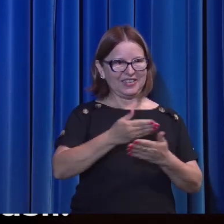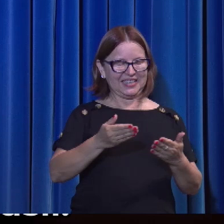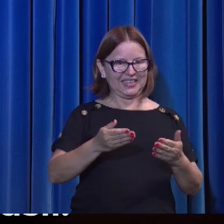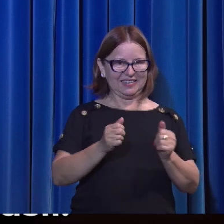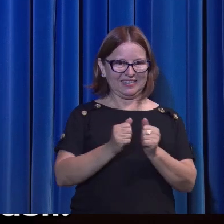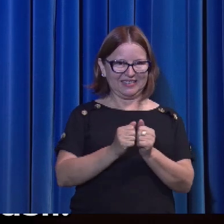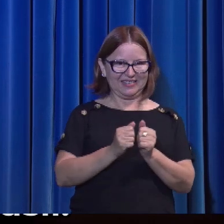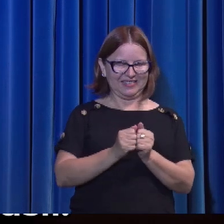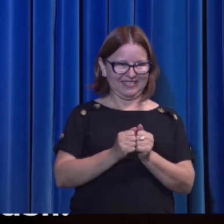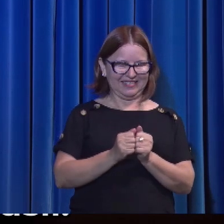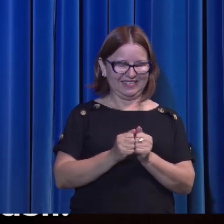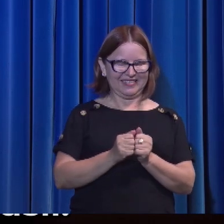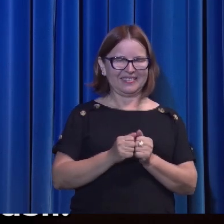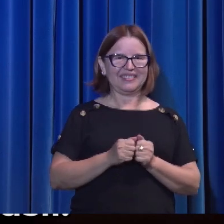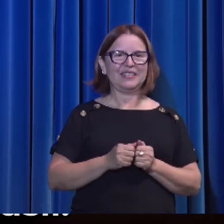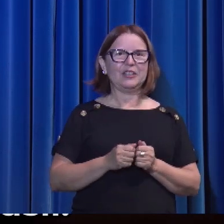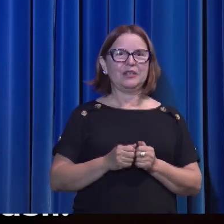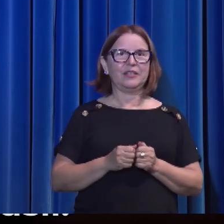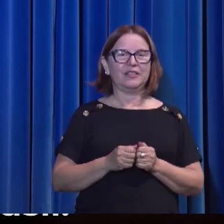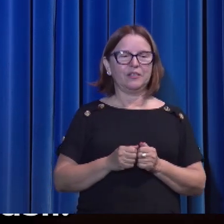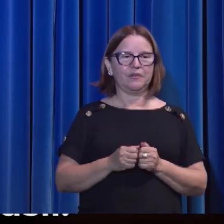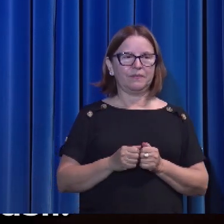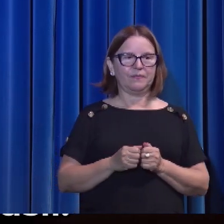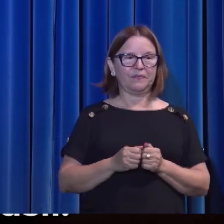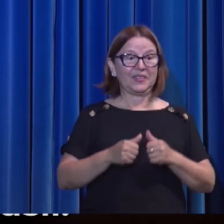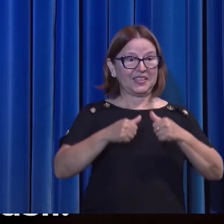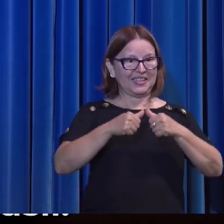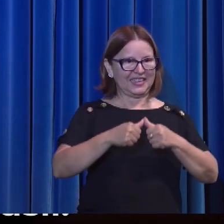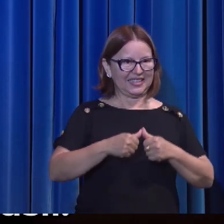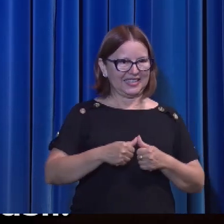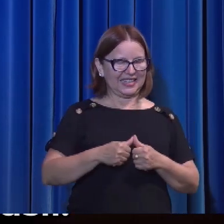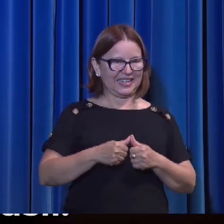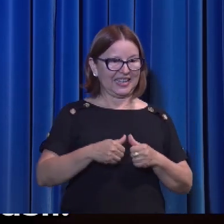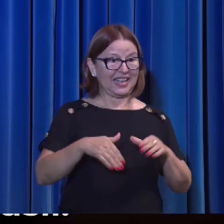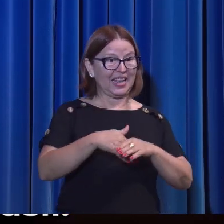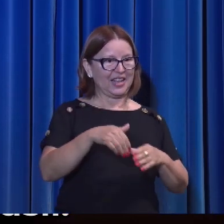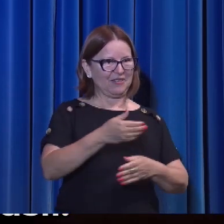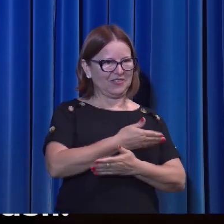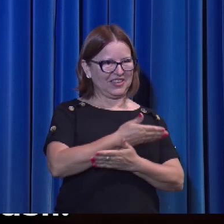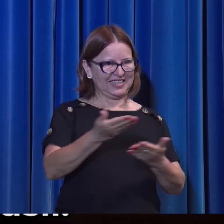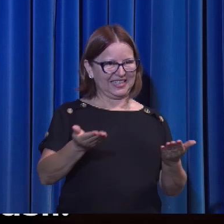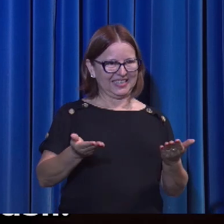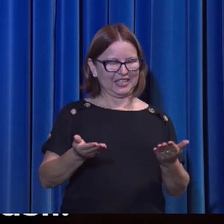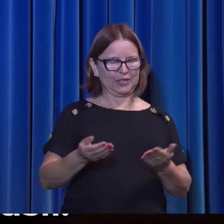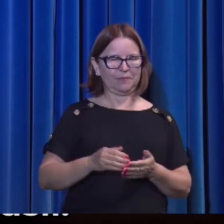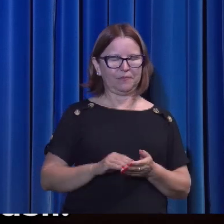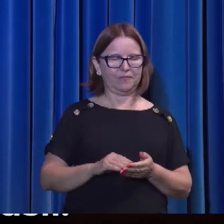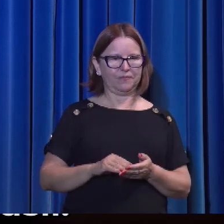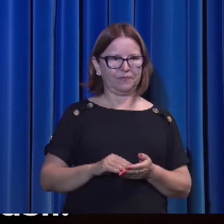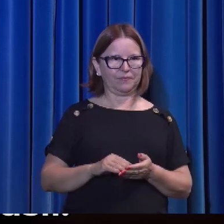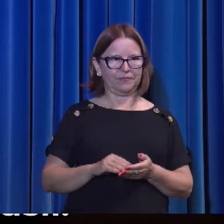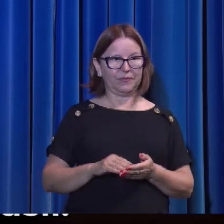sempre convosco, e estará em vós. Não.